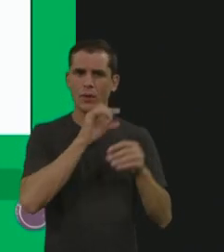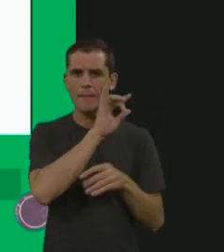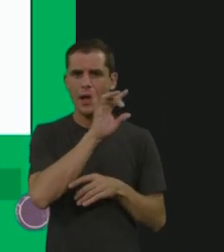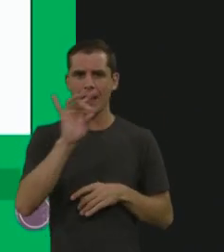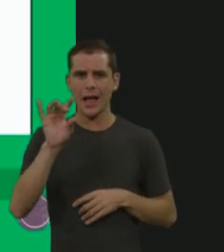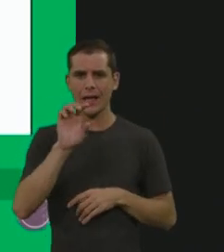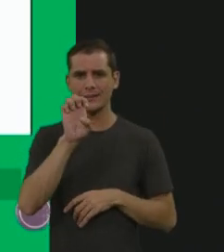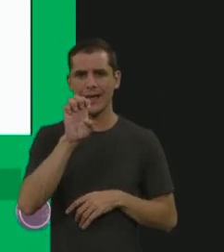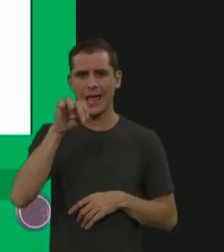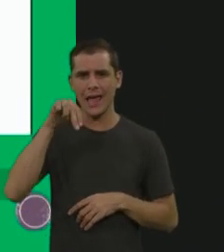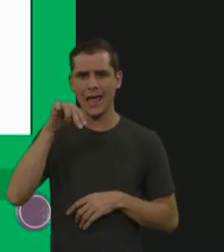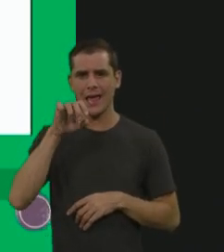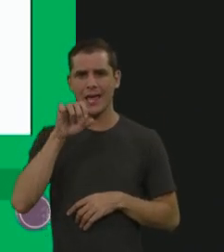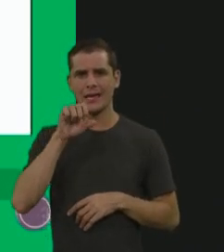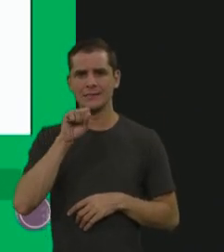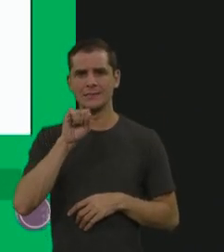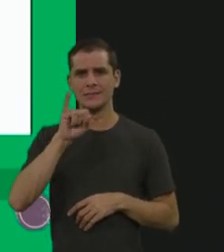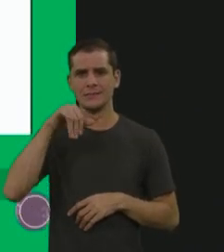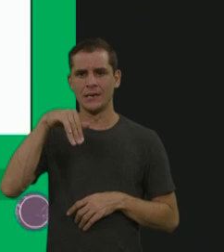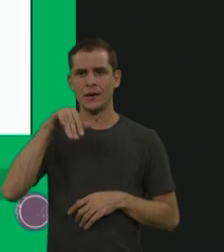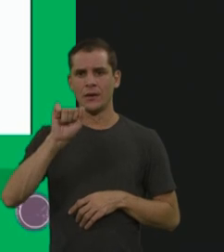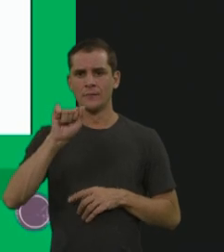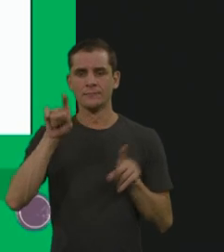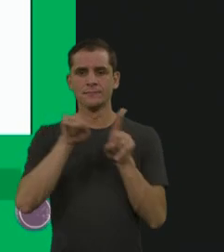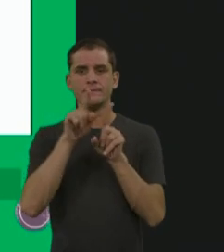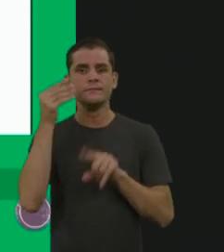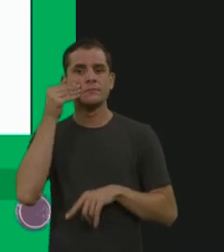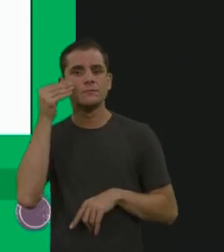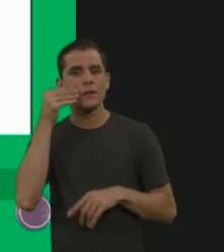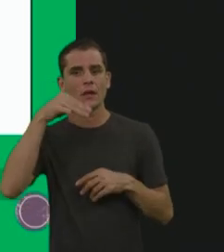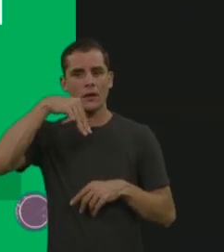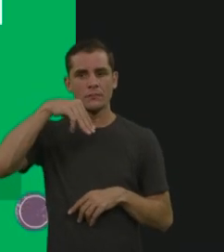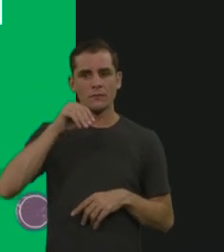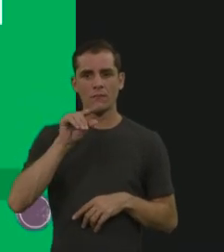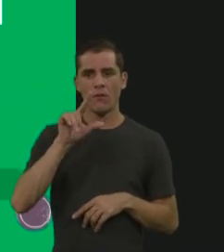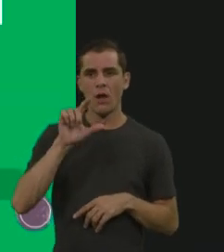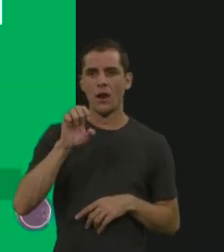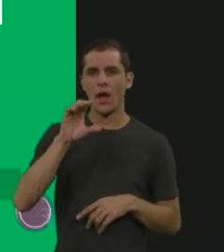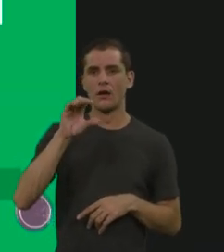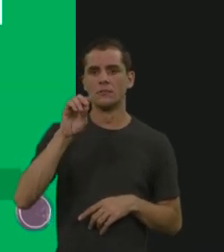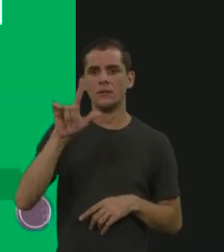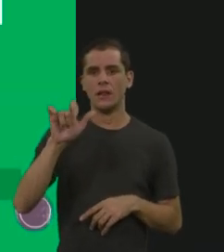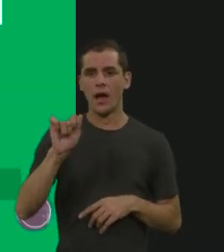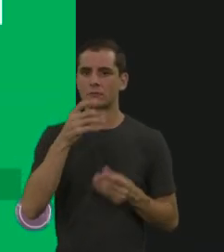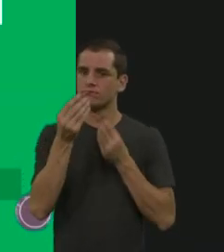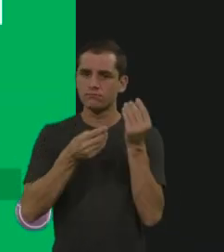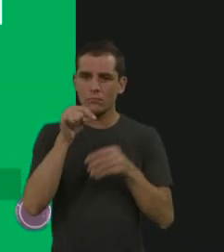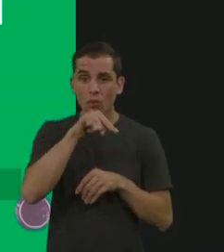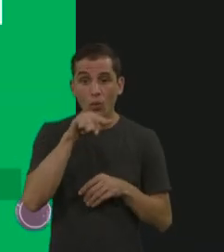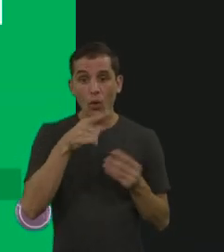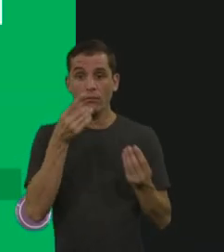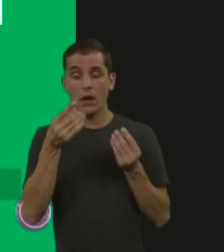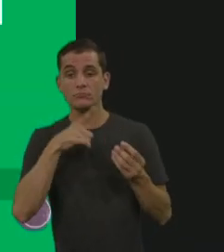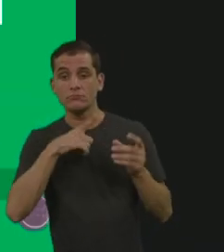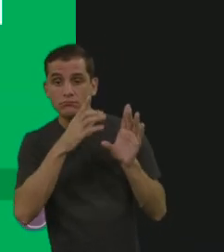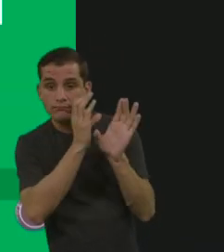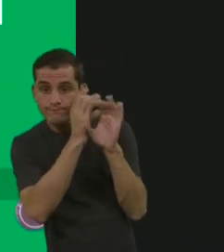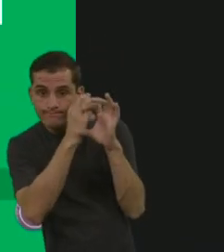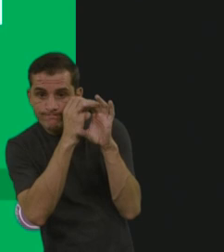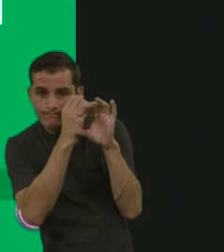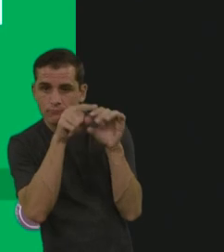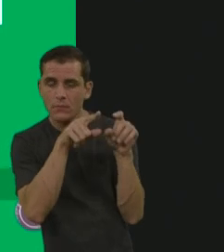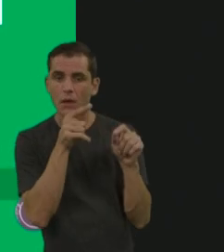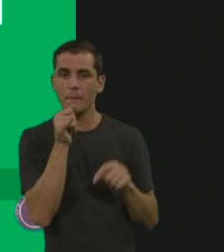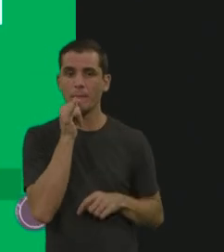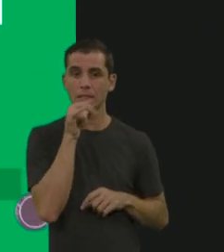e, posteriormente, o teste molecular. A mutação não é necessária pro diagnóstico, tá? Então, isso aqui, né, a gente precisa... O papel